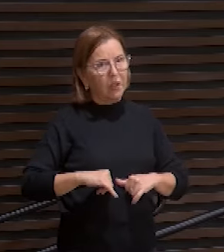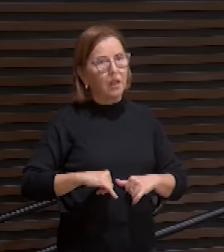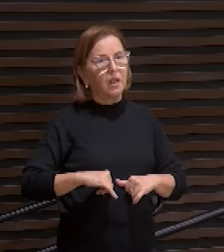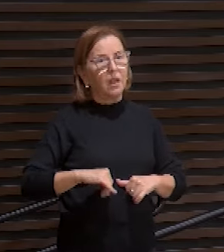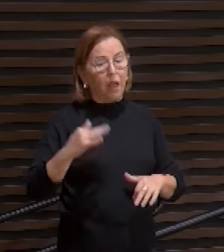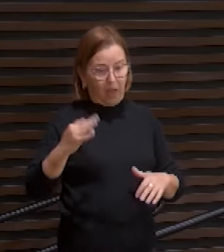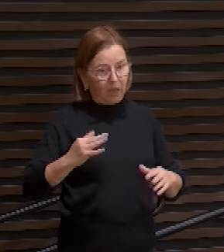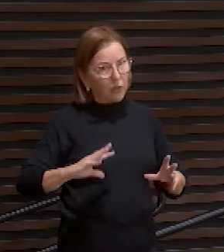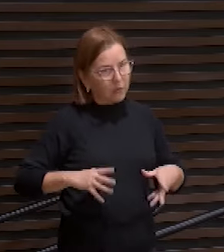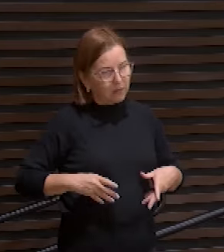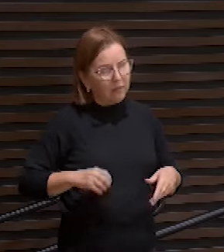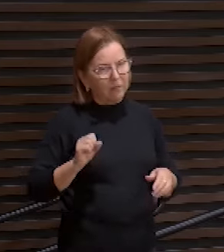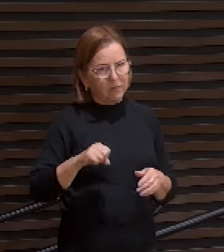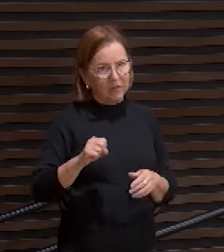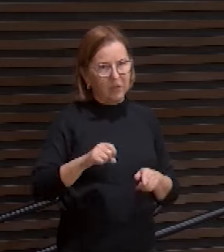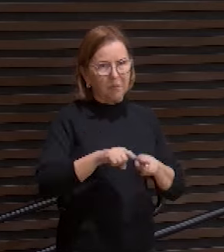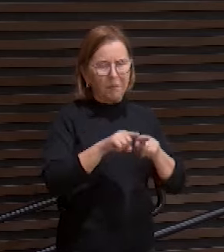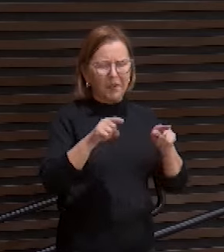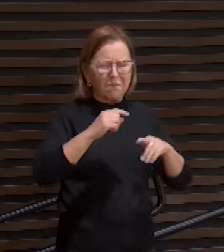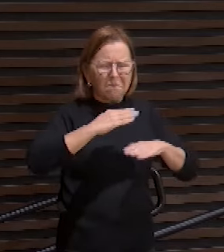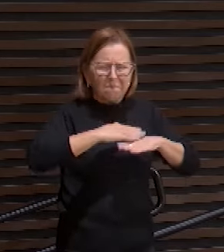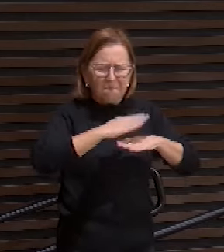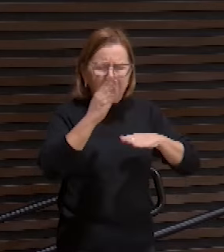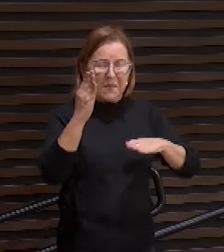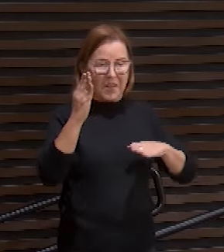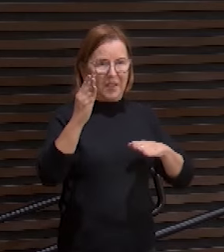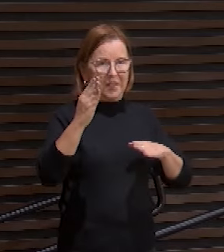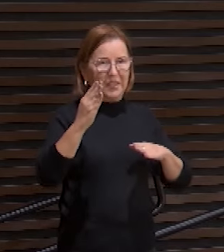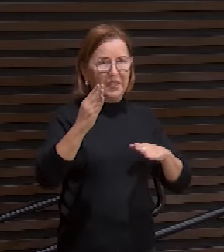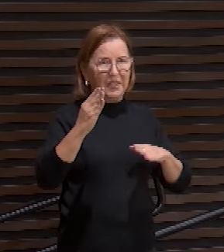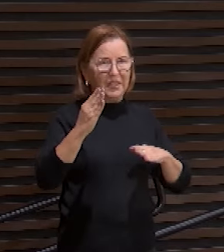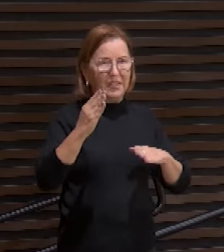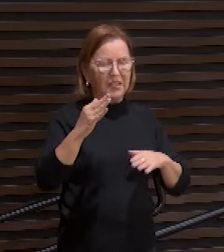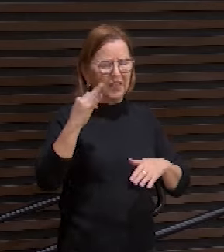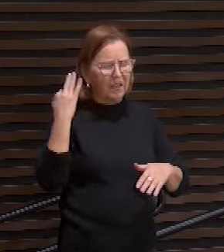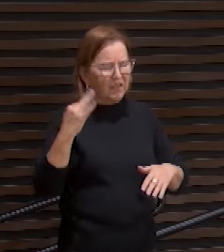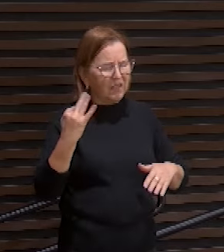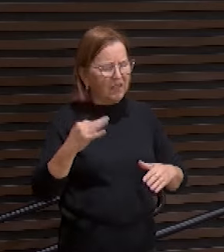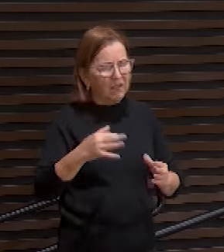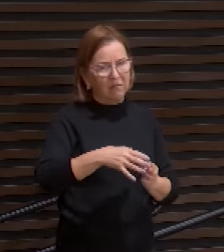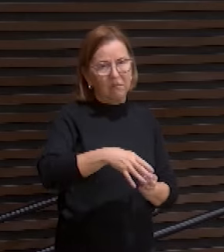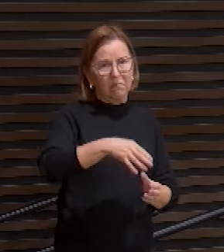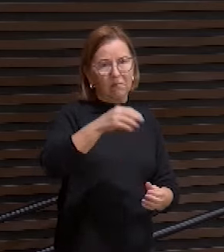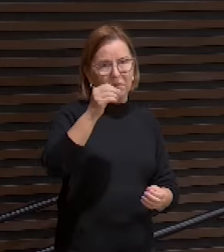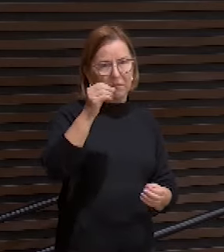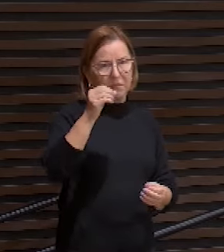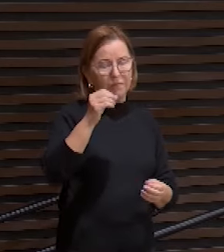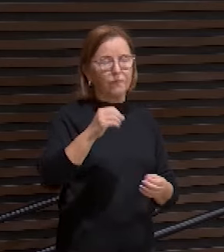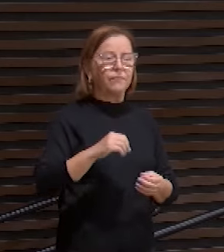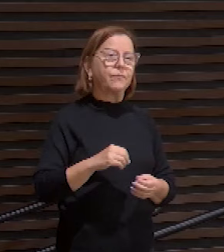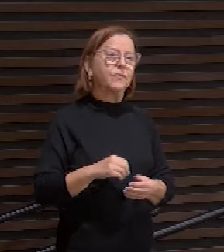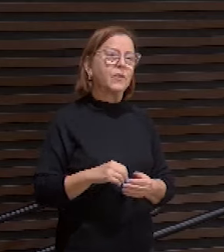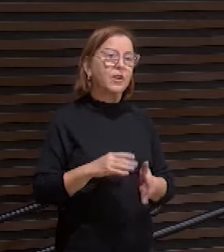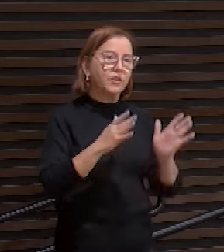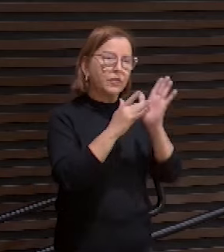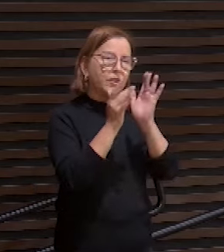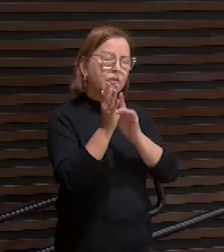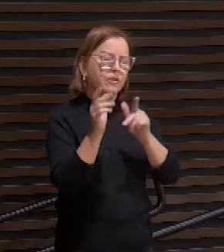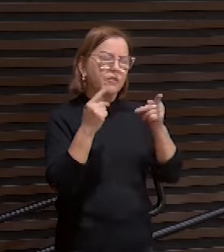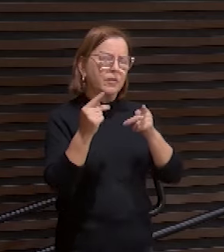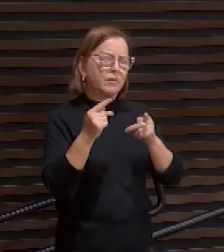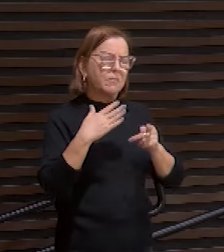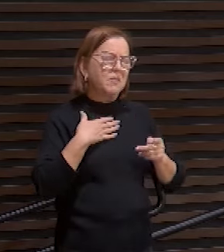flagelo dele. Mas muito mais a dor da alma. Ele no Getsemane disse a minha a alma está